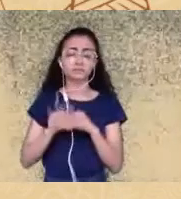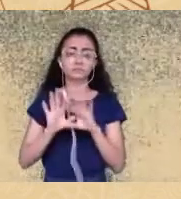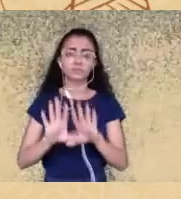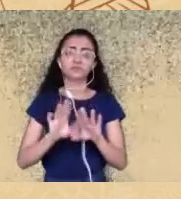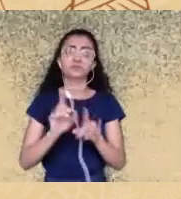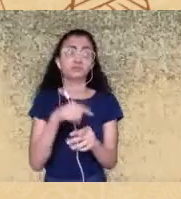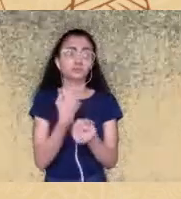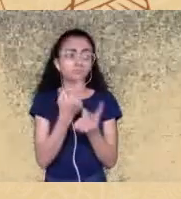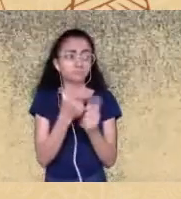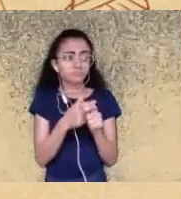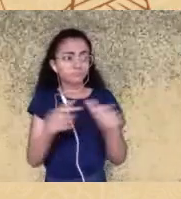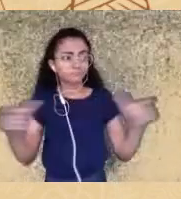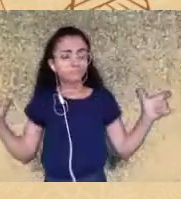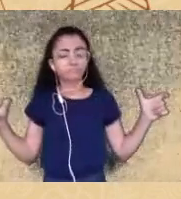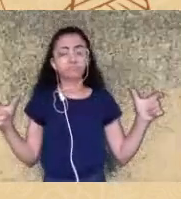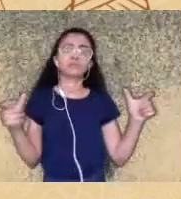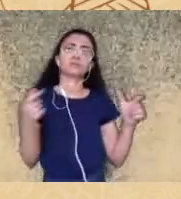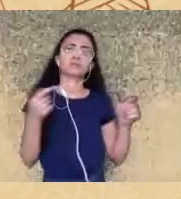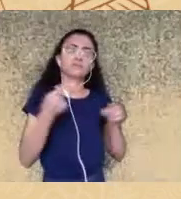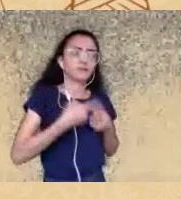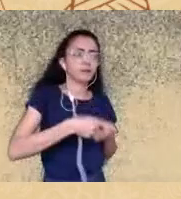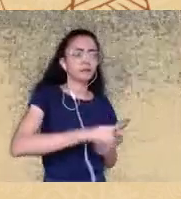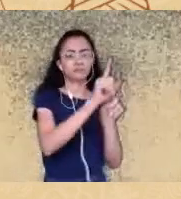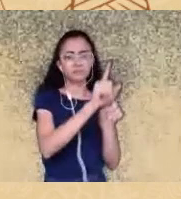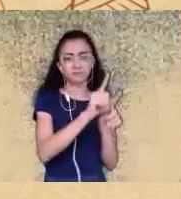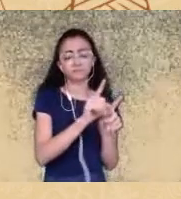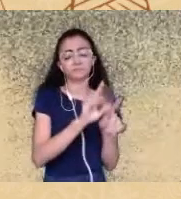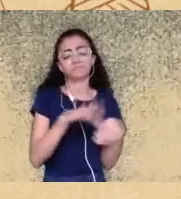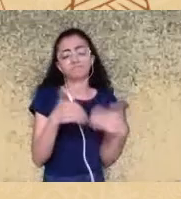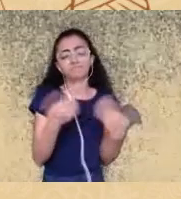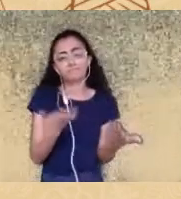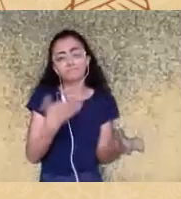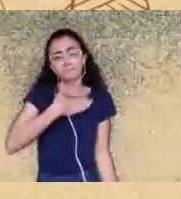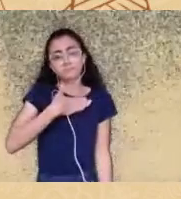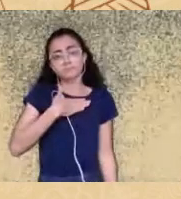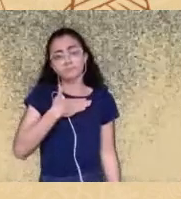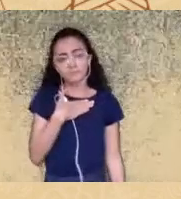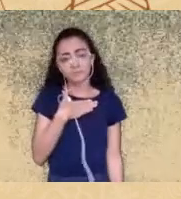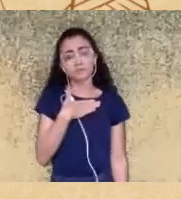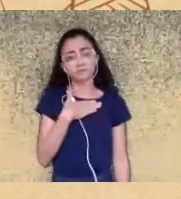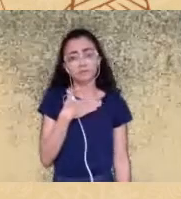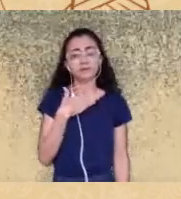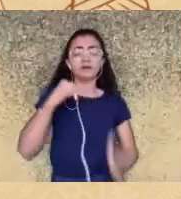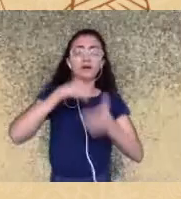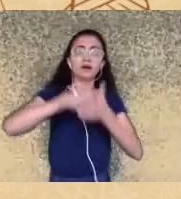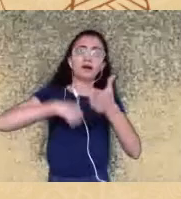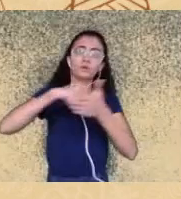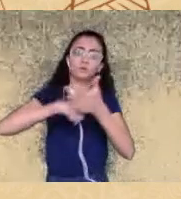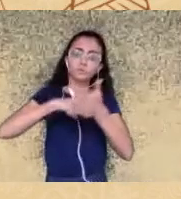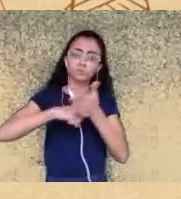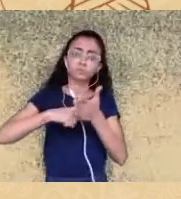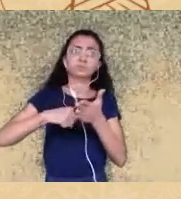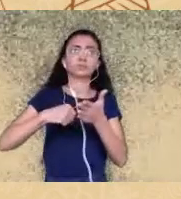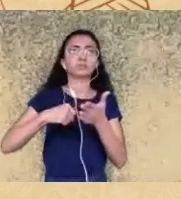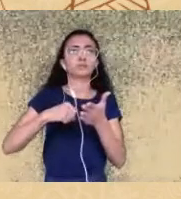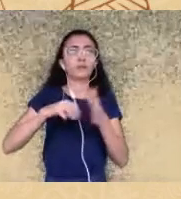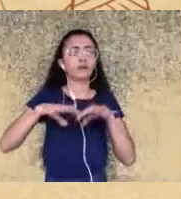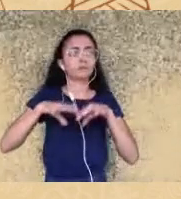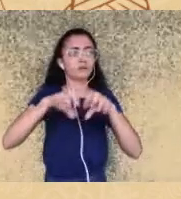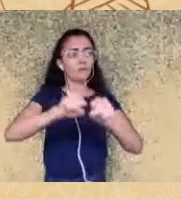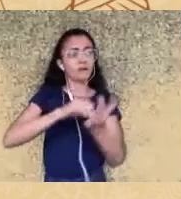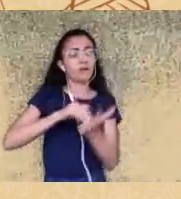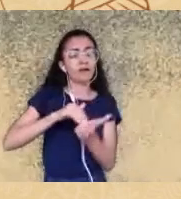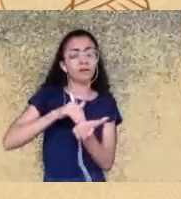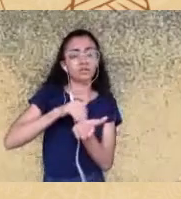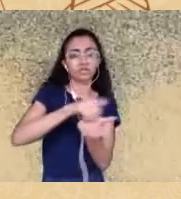perseguição então para mim assim a luta antipolonial precisa se centrar nesse debate de maneira bastante